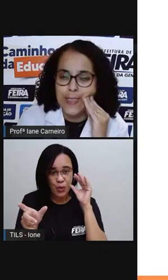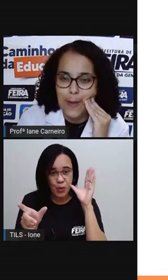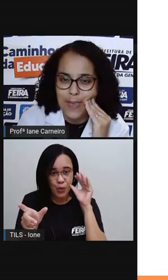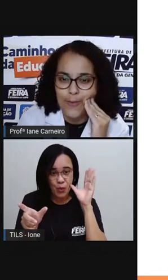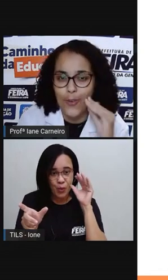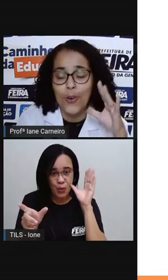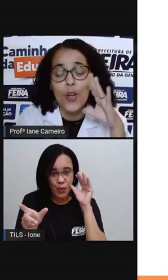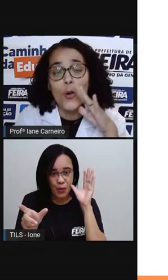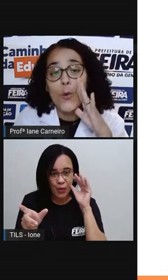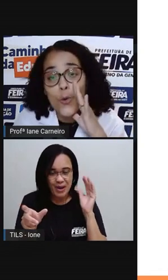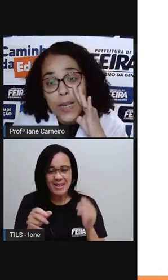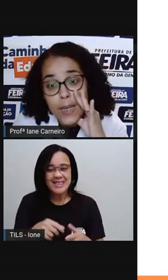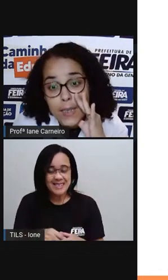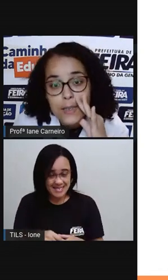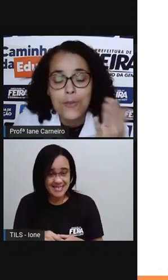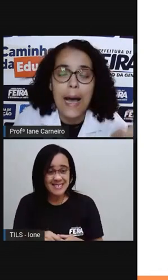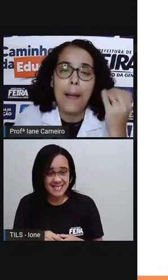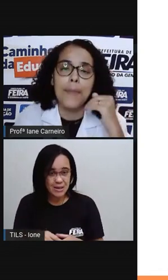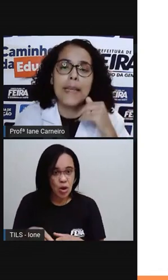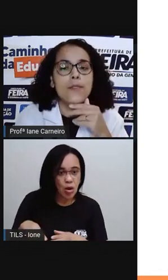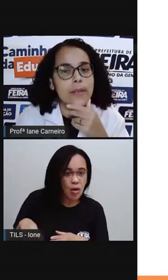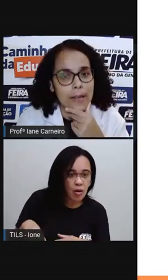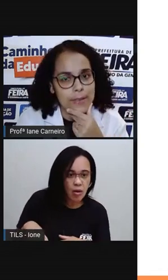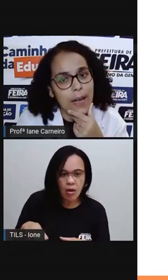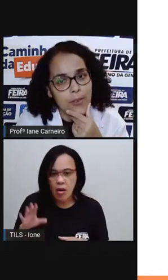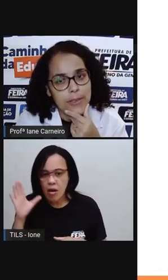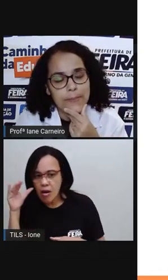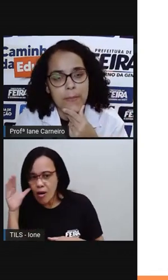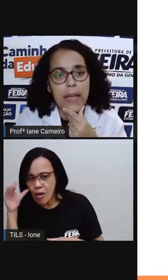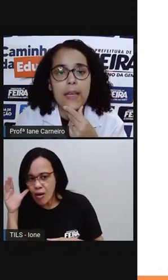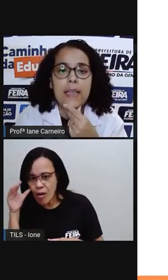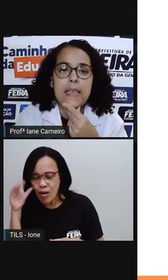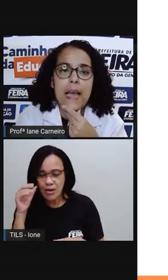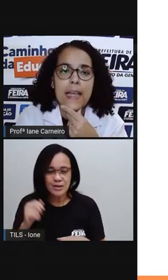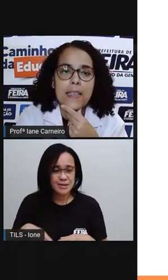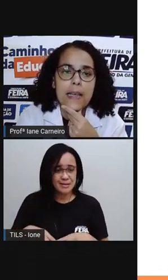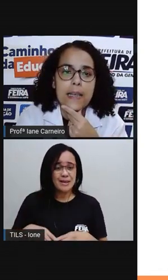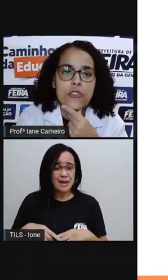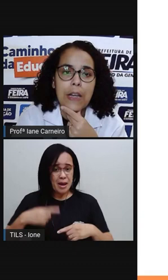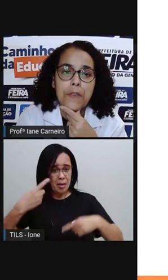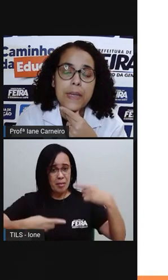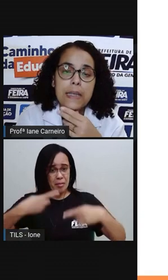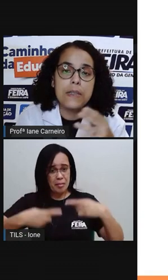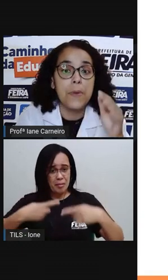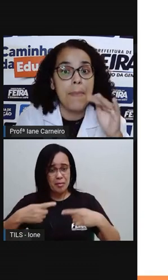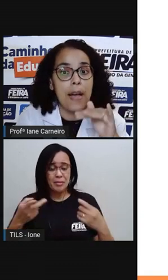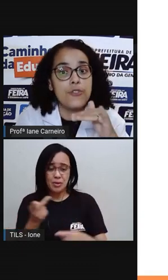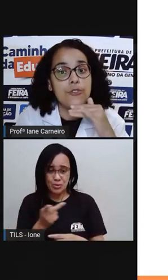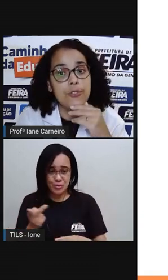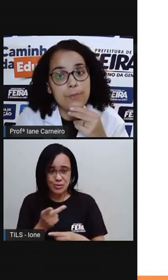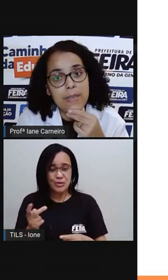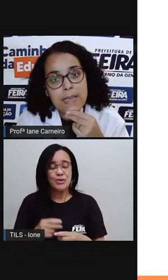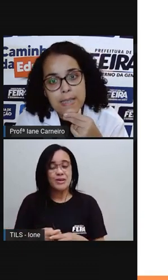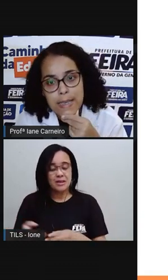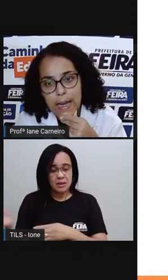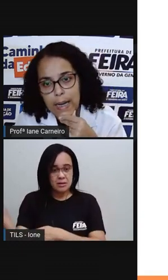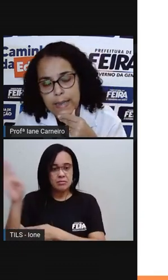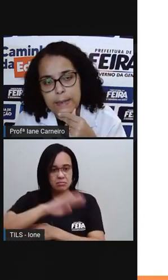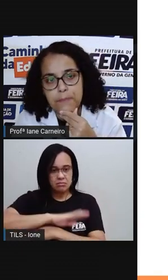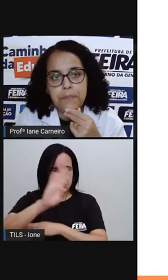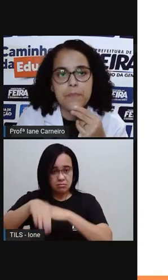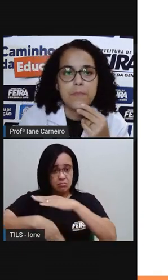dizia minha avó, curiando a briga do cravo e da rosa, né? E aí, eles aqui estavam brigando embaixo de uma